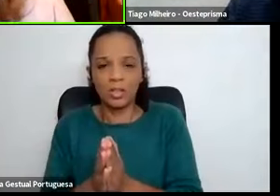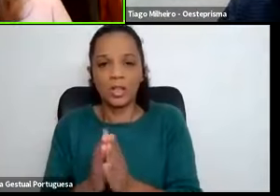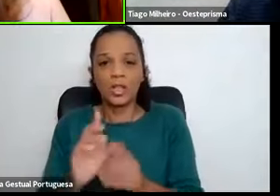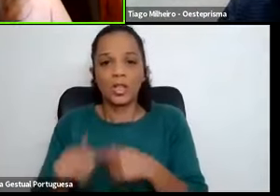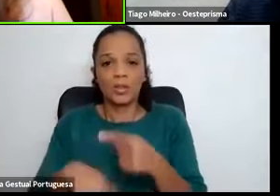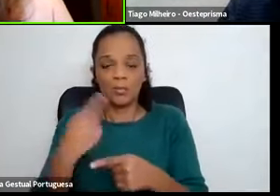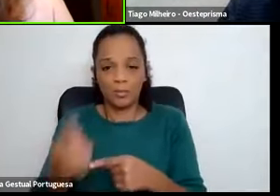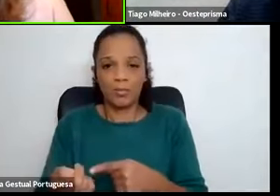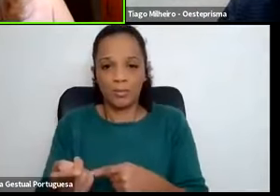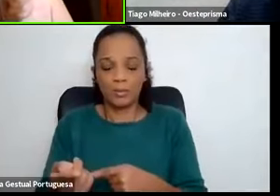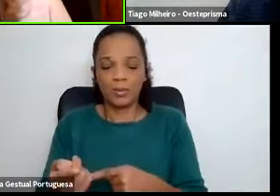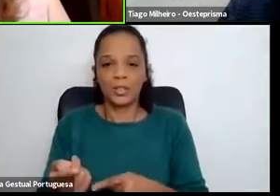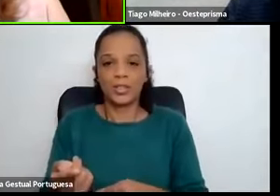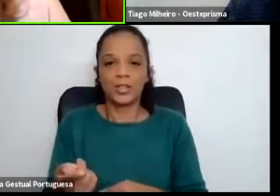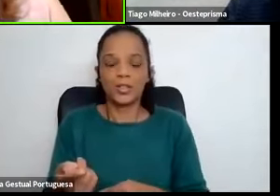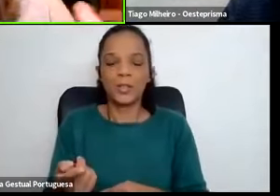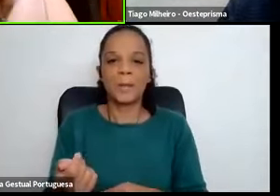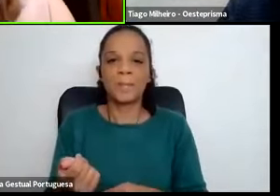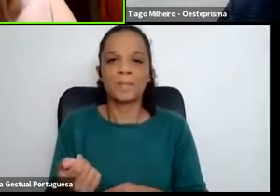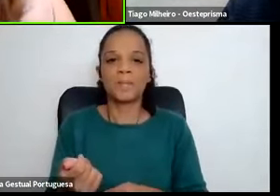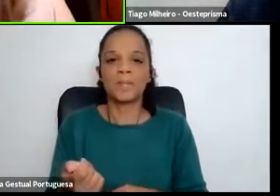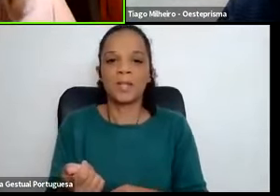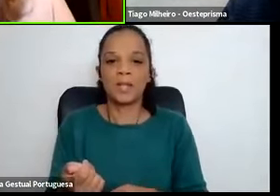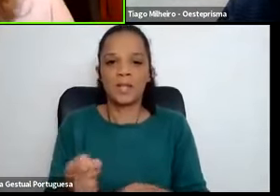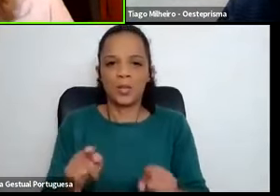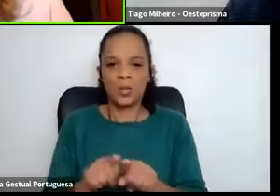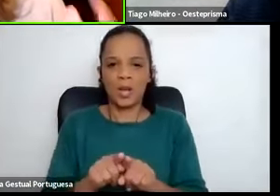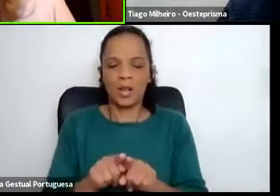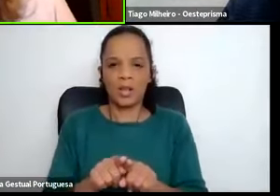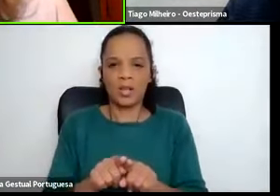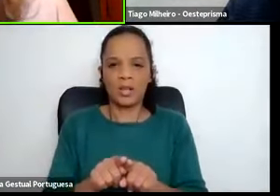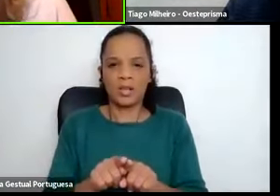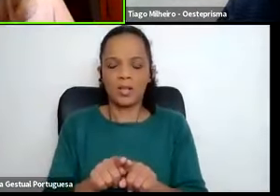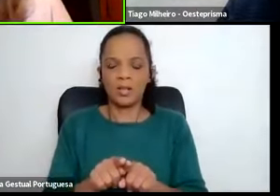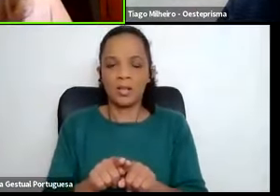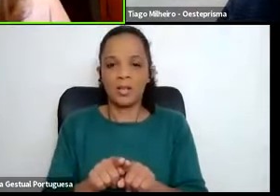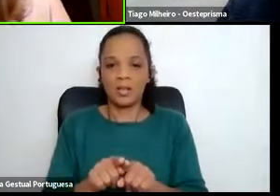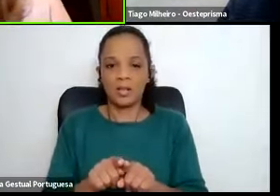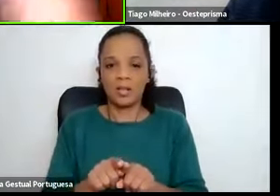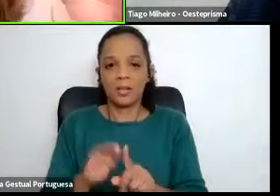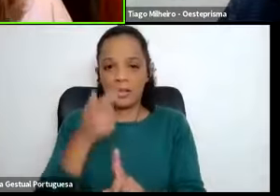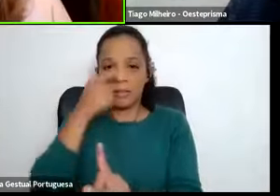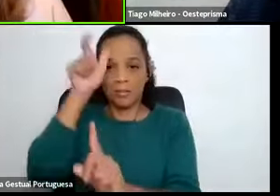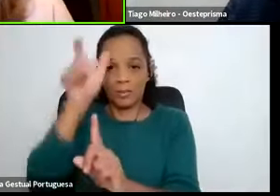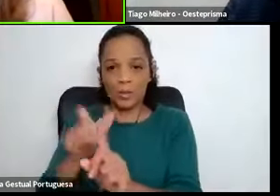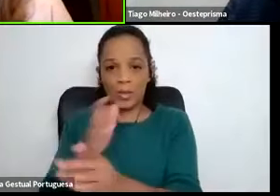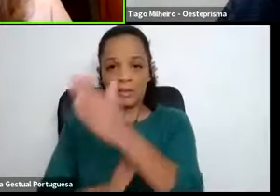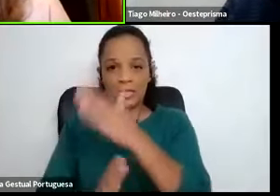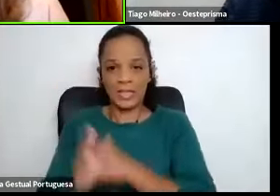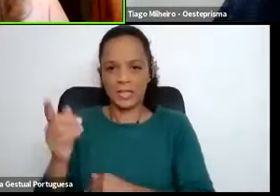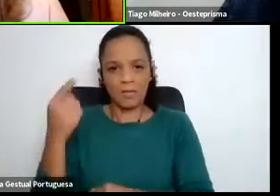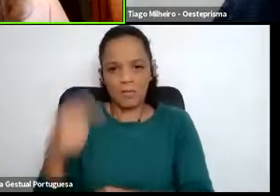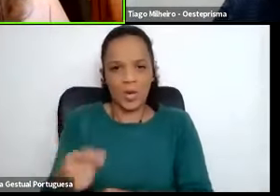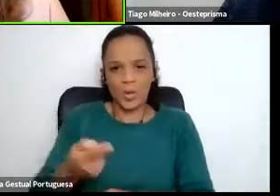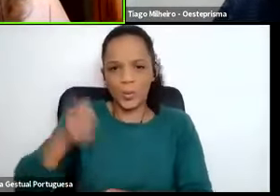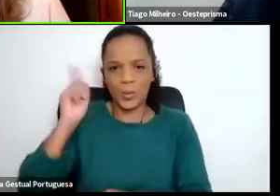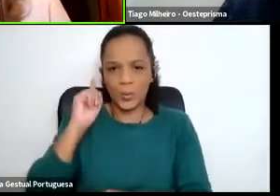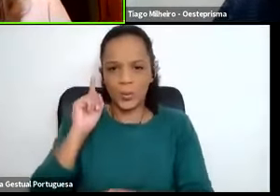altura que ultrapassa ser para a pessoa com deficiência e acaba por ser generalizada